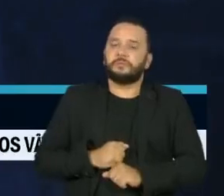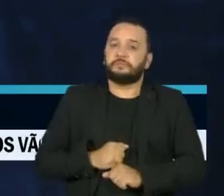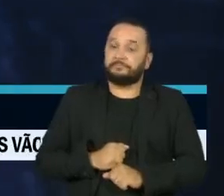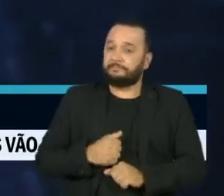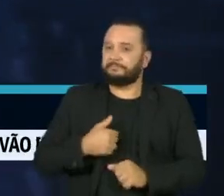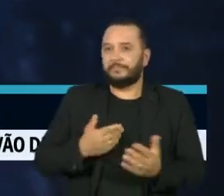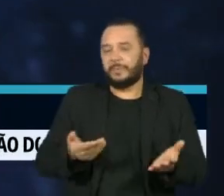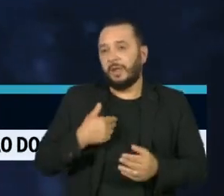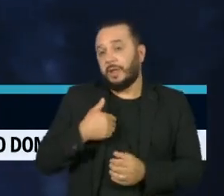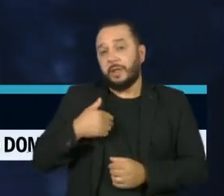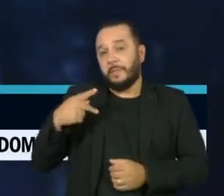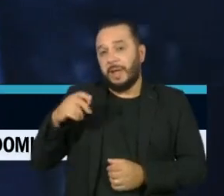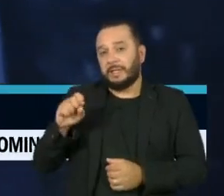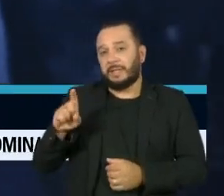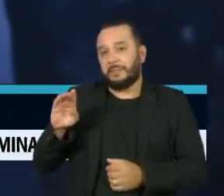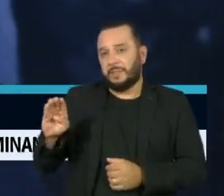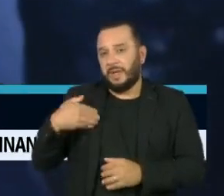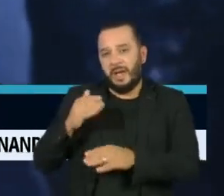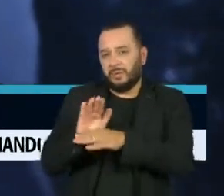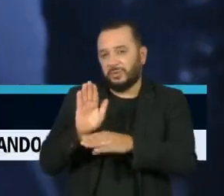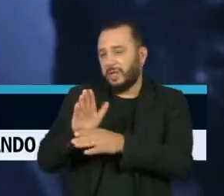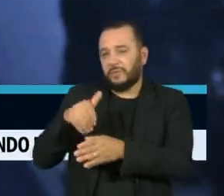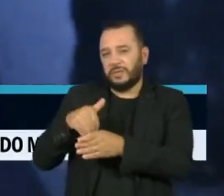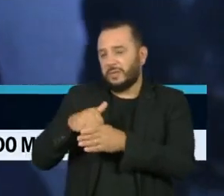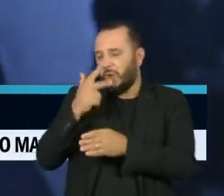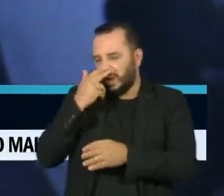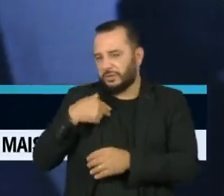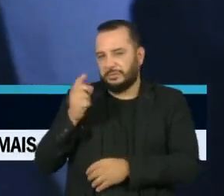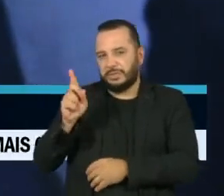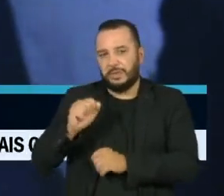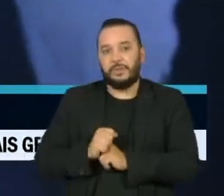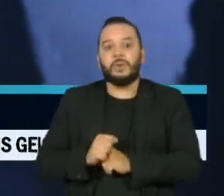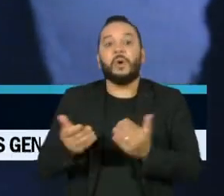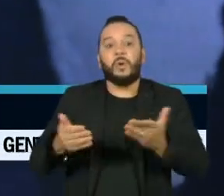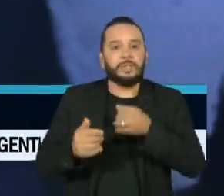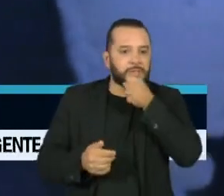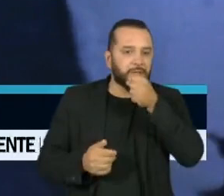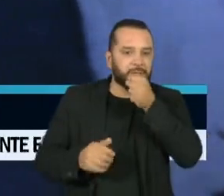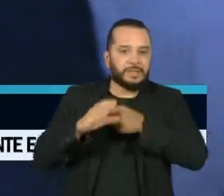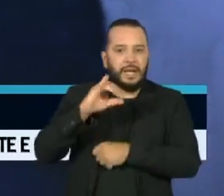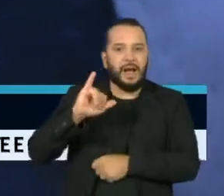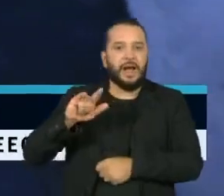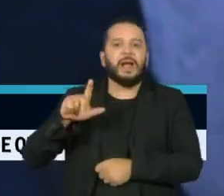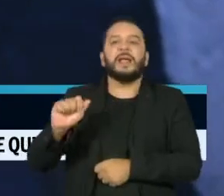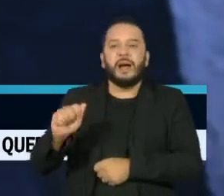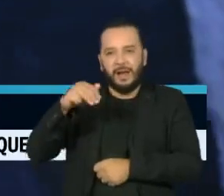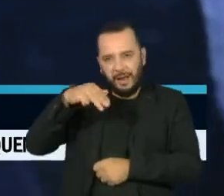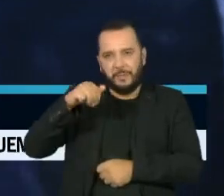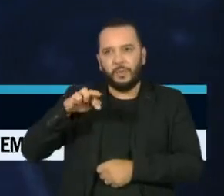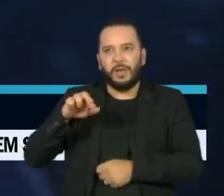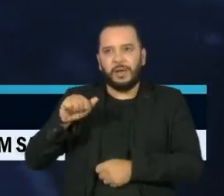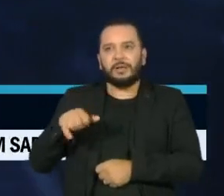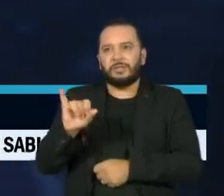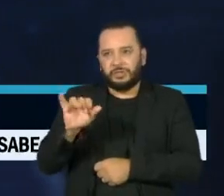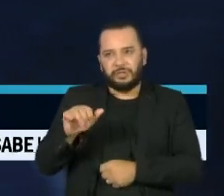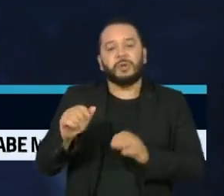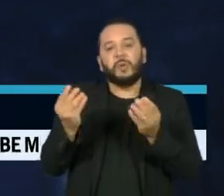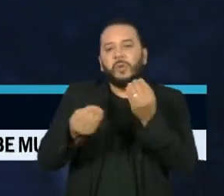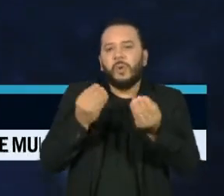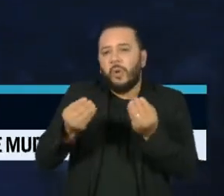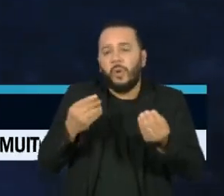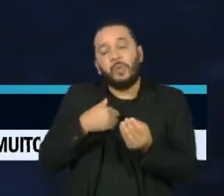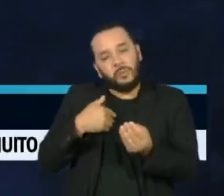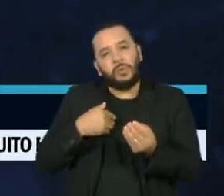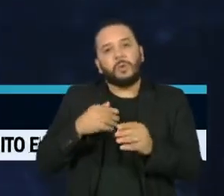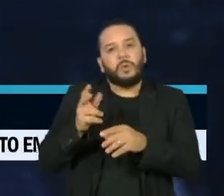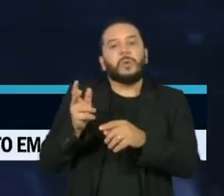A entrevista deste sábado é com a cineasta Carla Camurati. Ela lançou nesta semana, nos cinemas, o documentário Oito Presidentes, um Juramento,